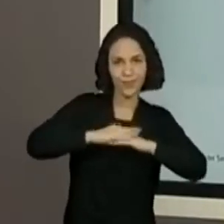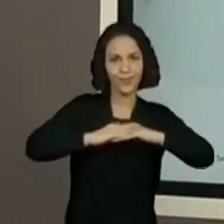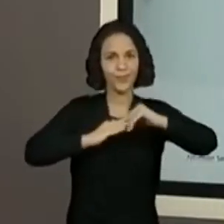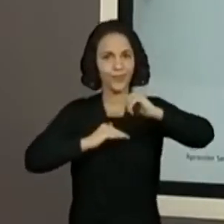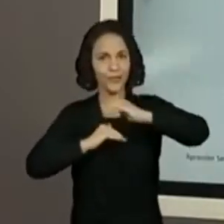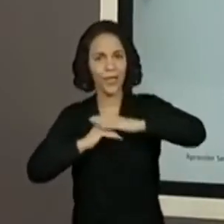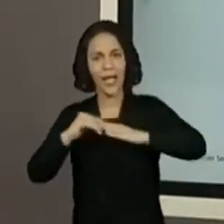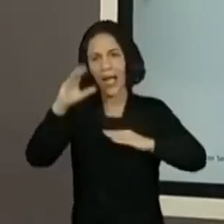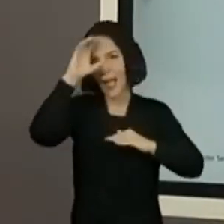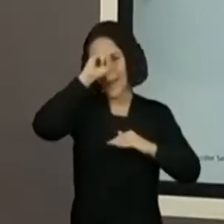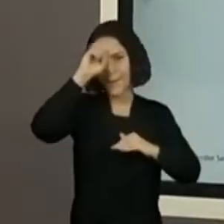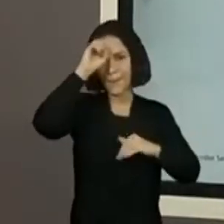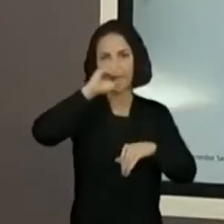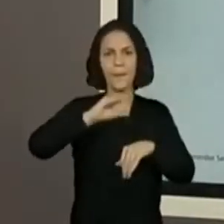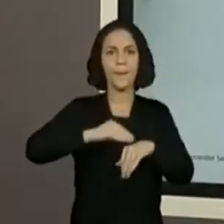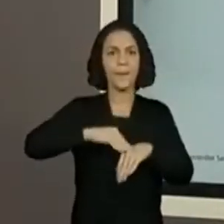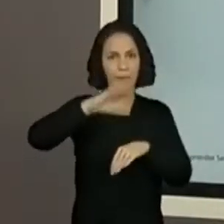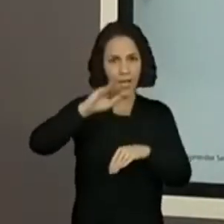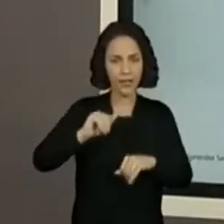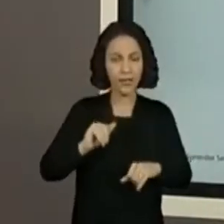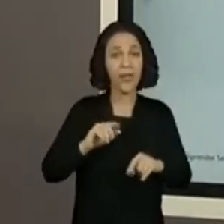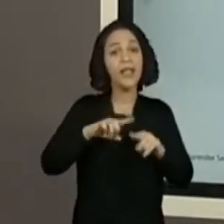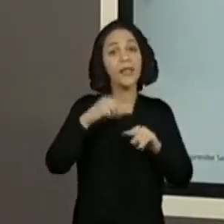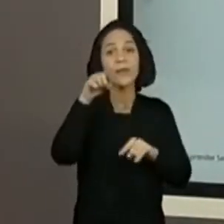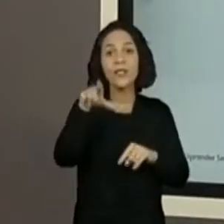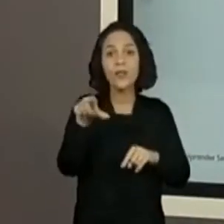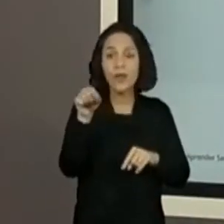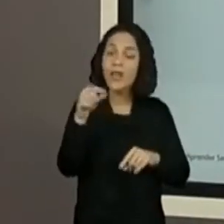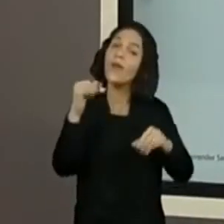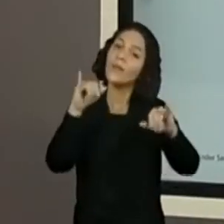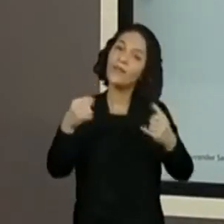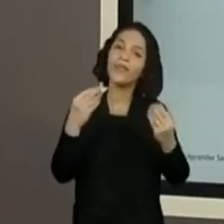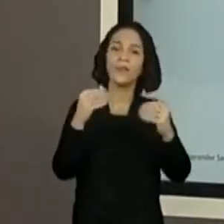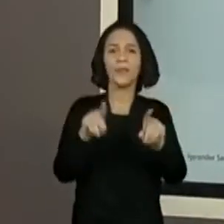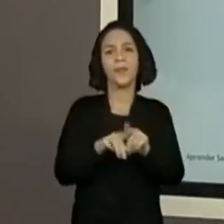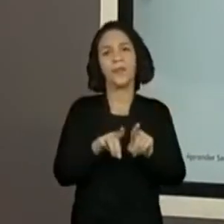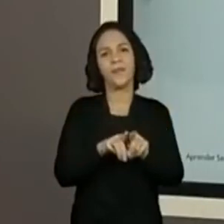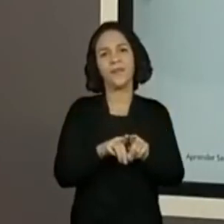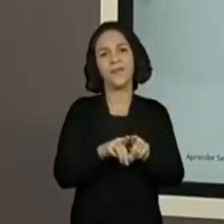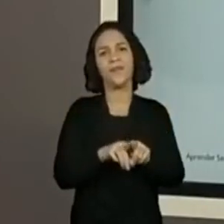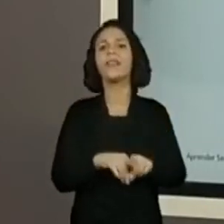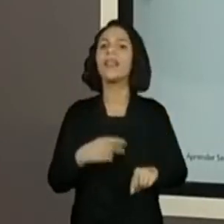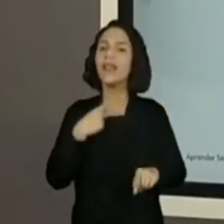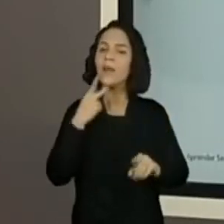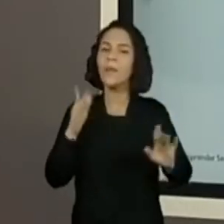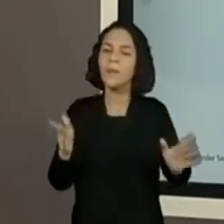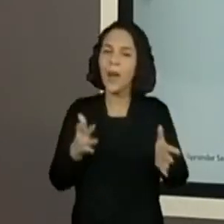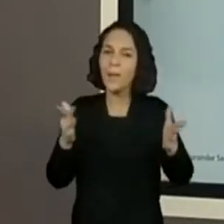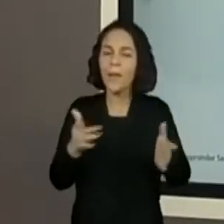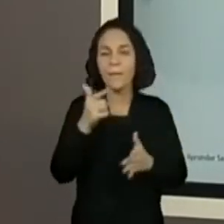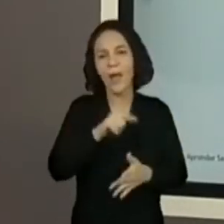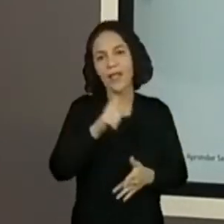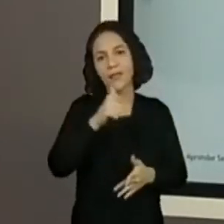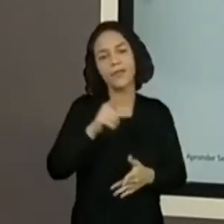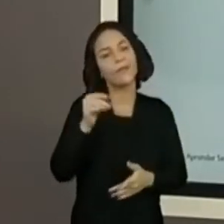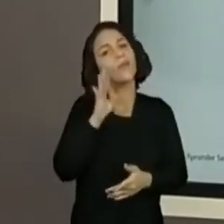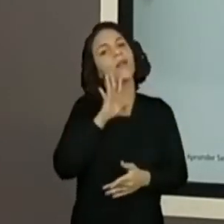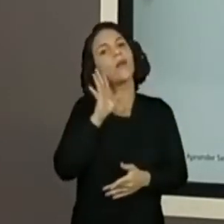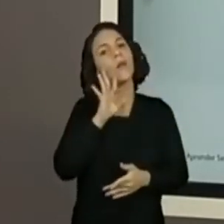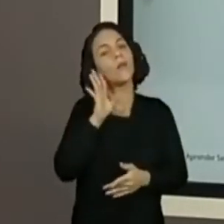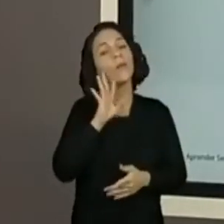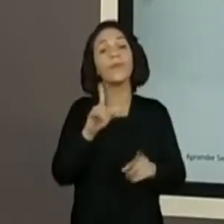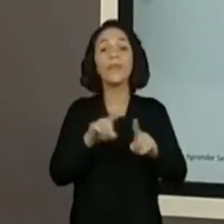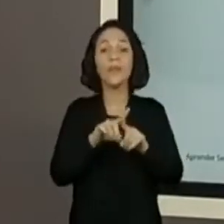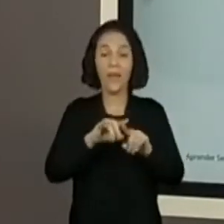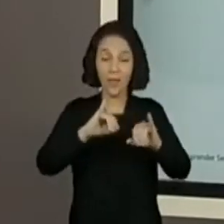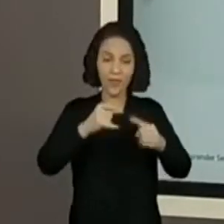E depois, faz a que você escolheu. É muito bacana. Eu estou reforçando mais. Eu estou construindo mais. Porque isso é tão legal. E